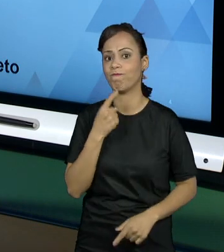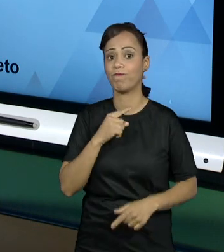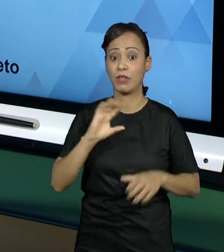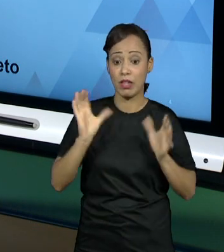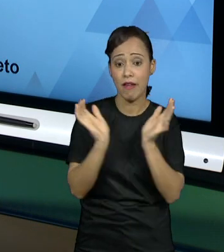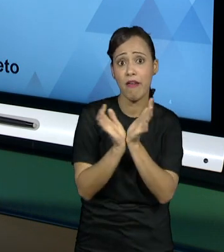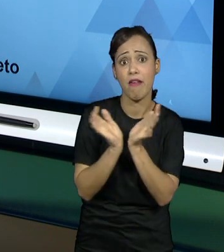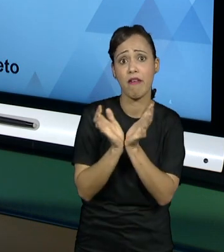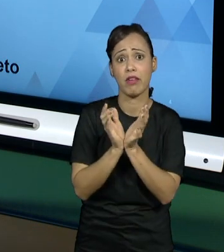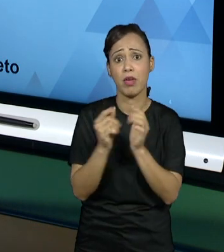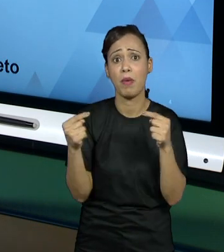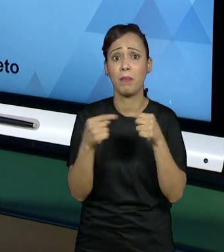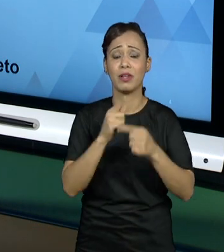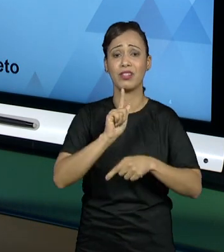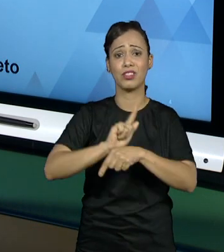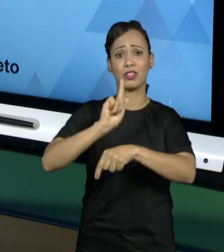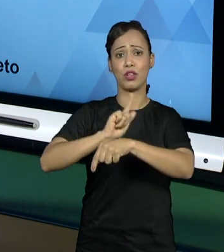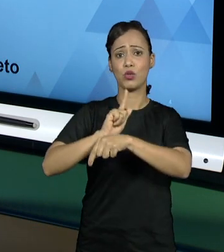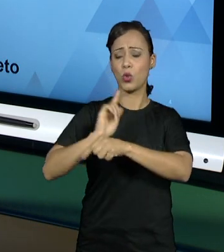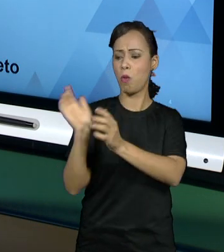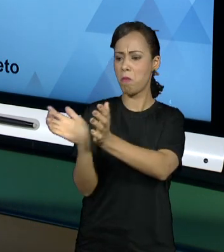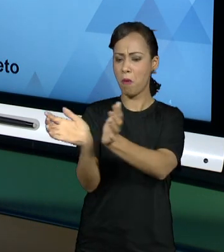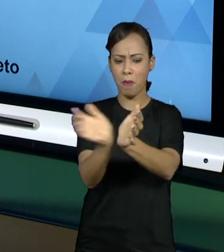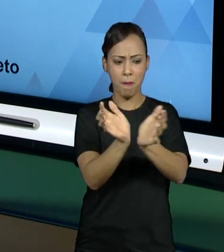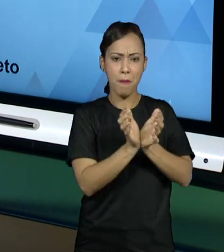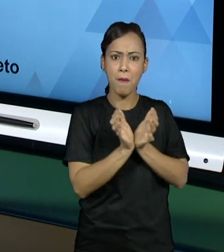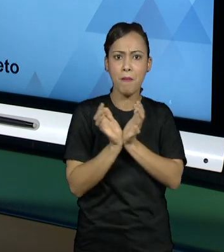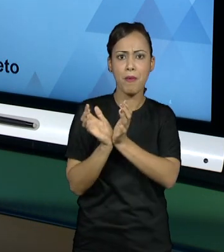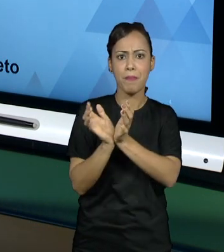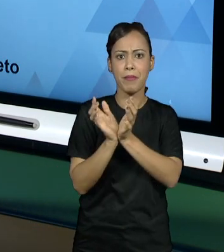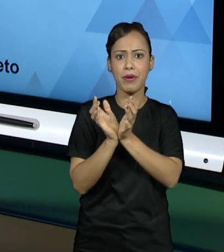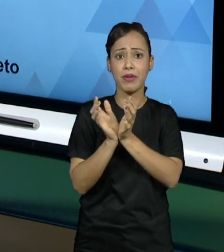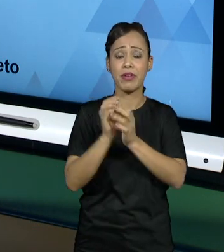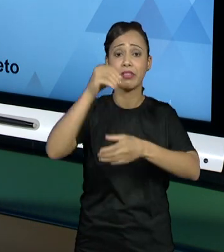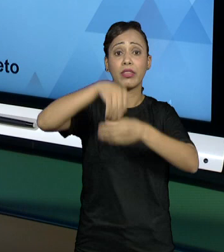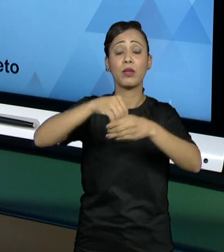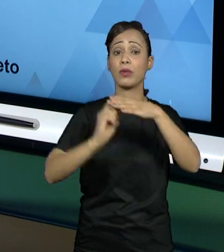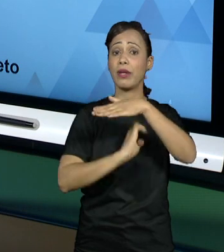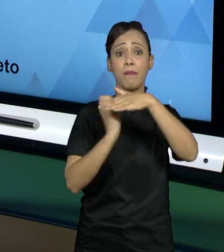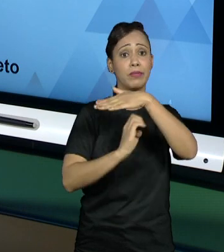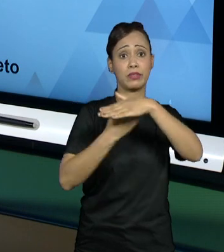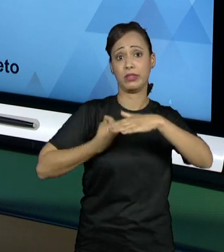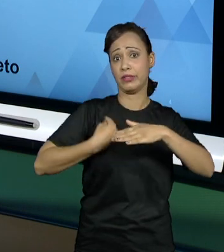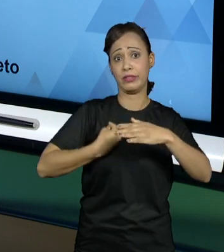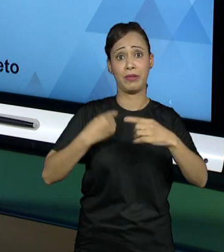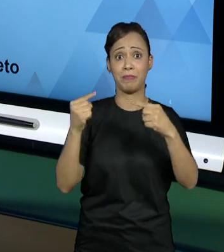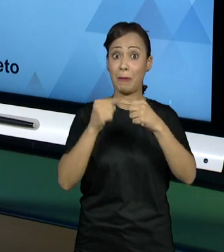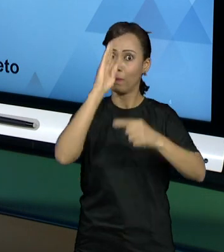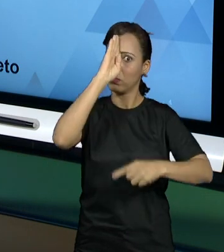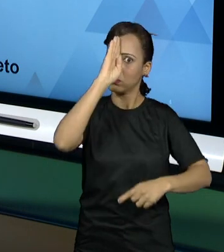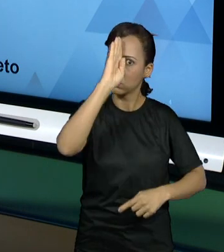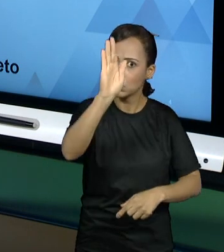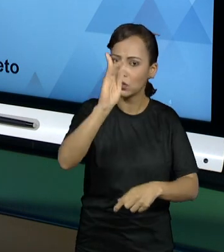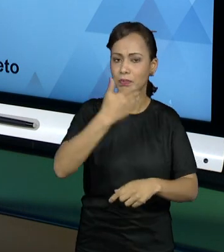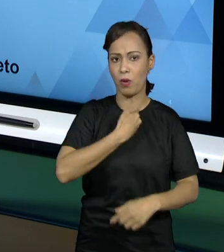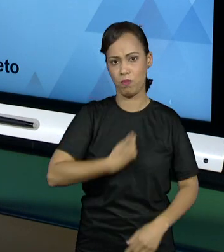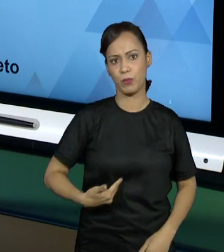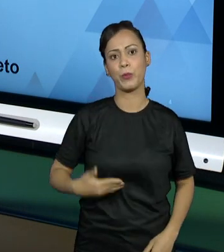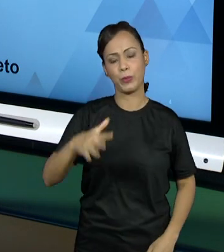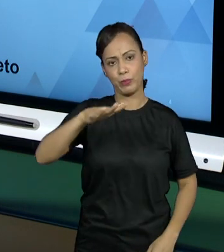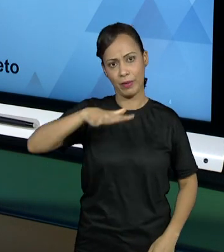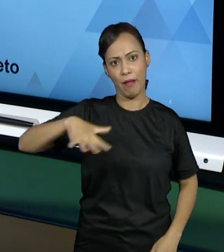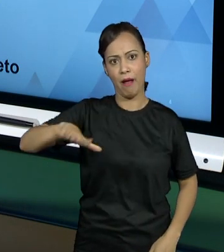para todo gestor que trabalhe em qualquer tipo de empresa, e principalmente numa empresa pública, numa empresa público